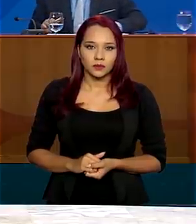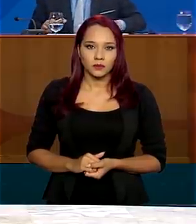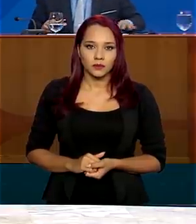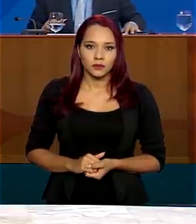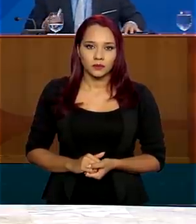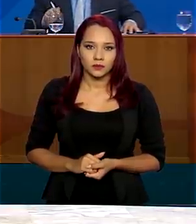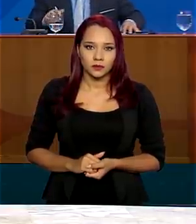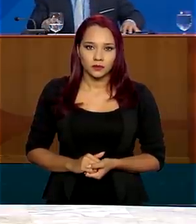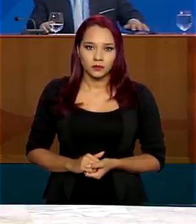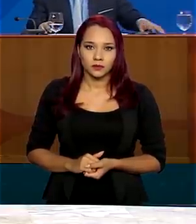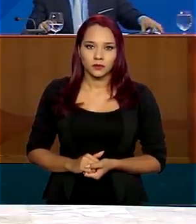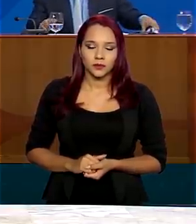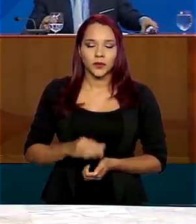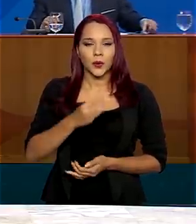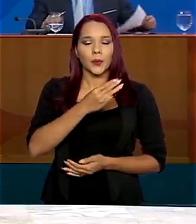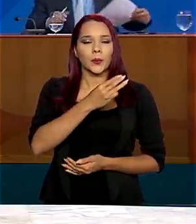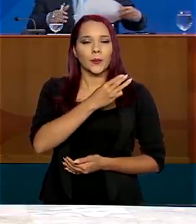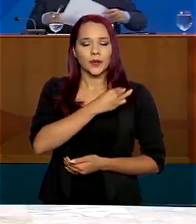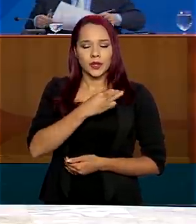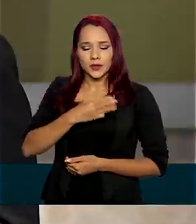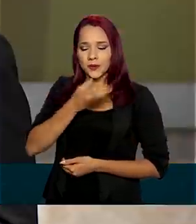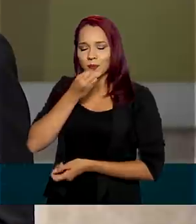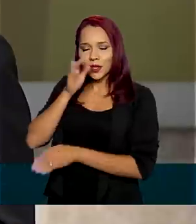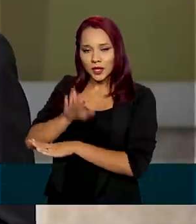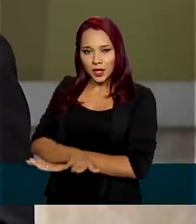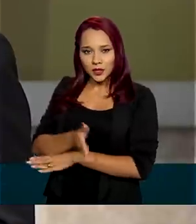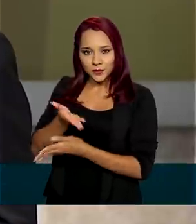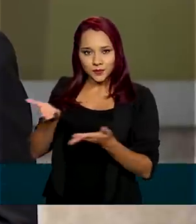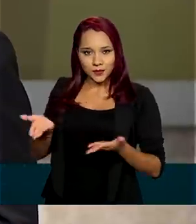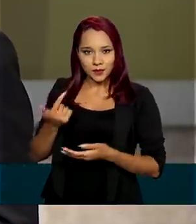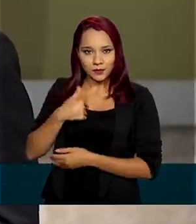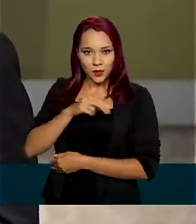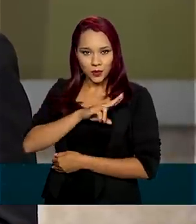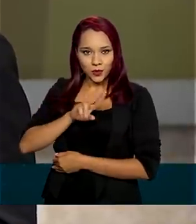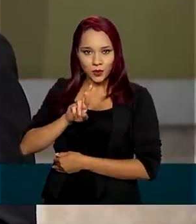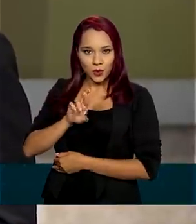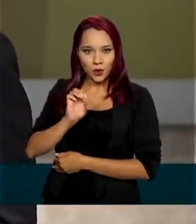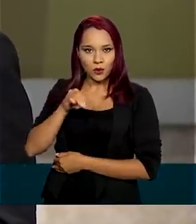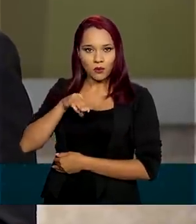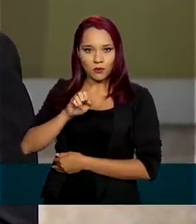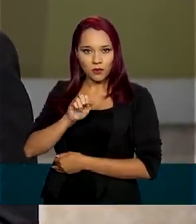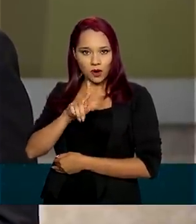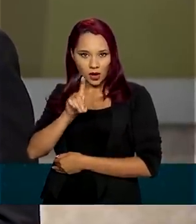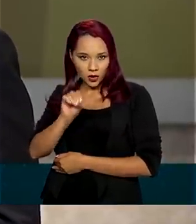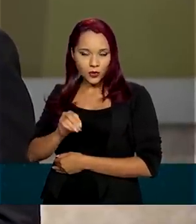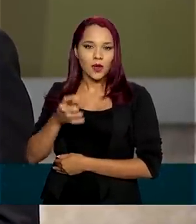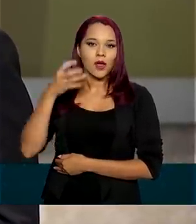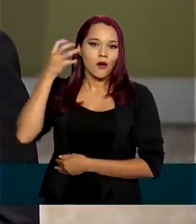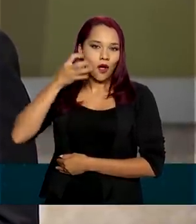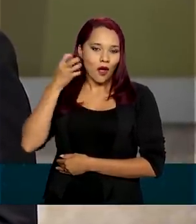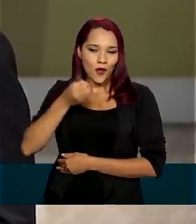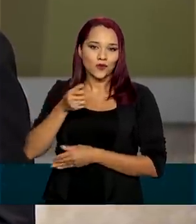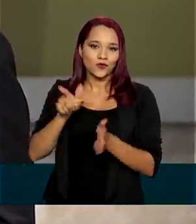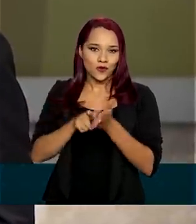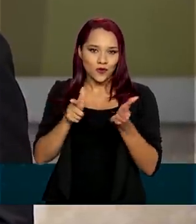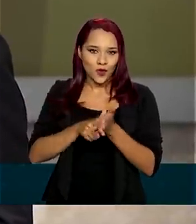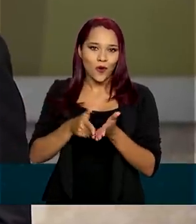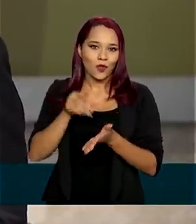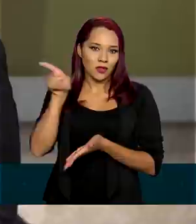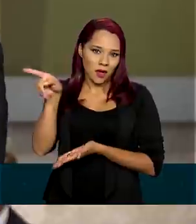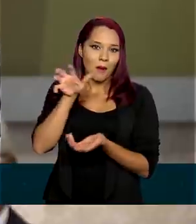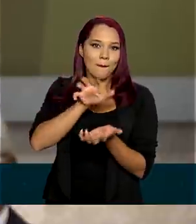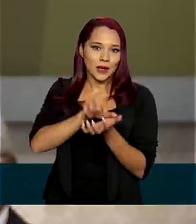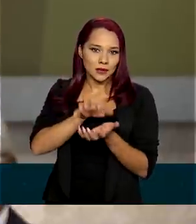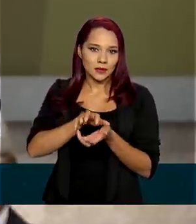Ministro Braga Neto, boa tarde para o senhor. Meu nome é Romualdo de Souza, eu sou da Rádio Jornal do Comércio de Pernambuco.